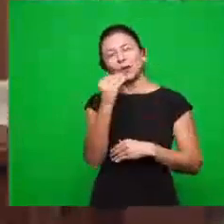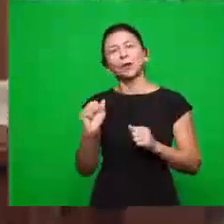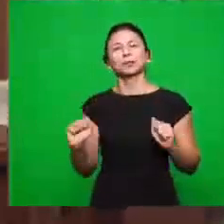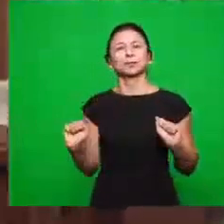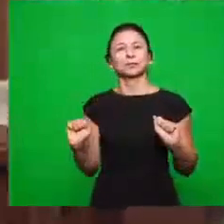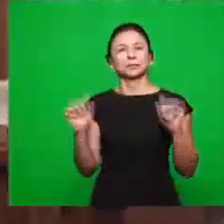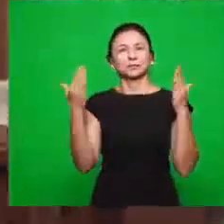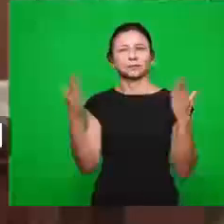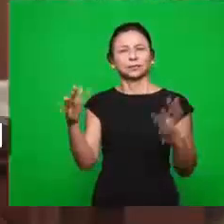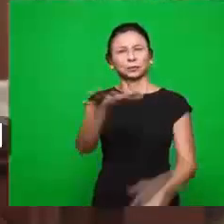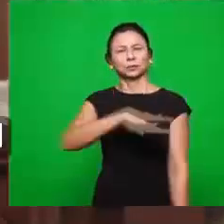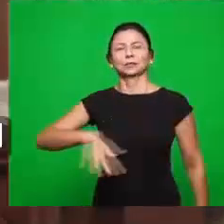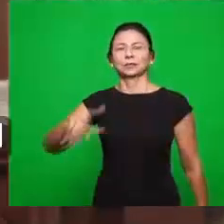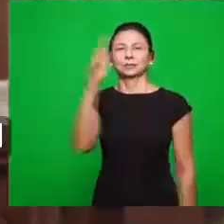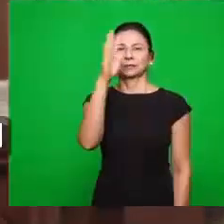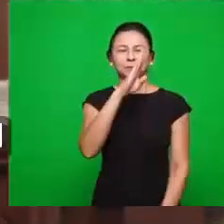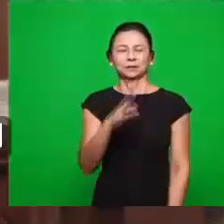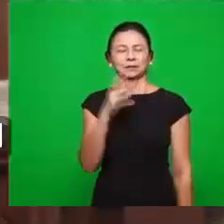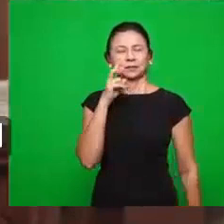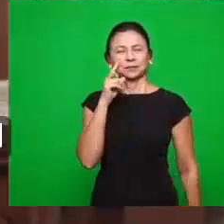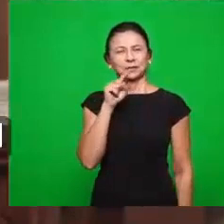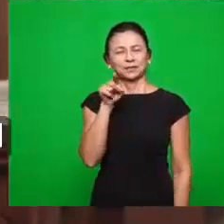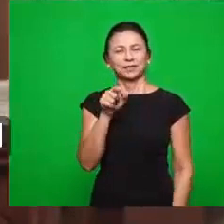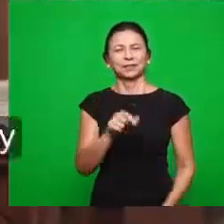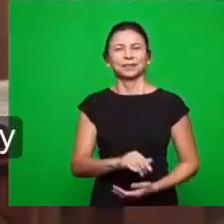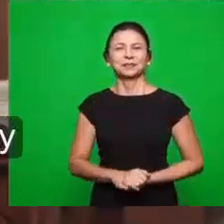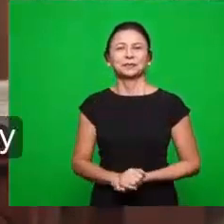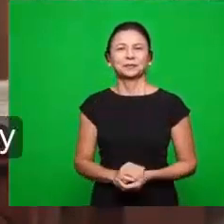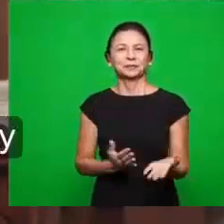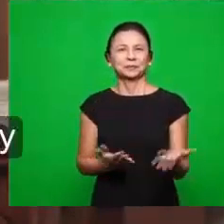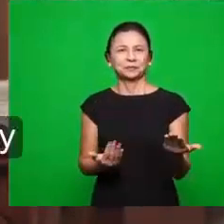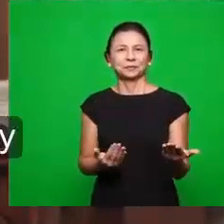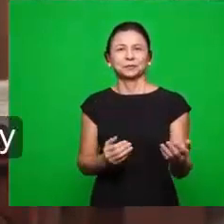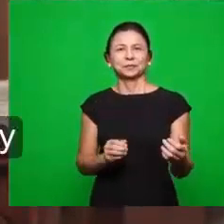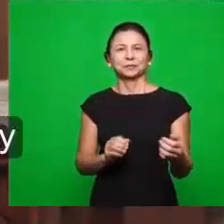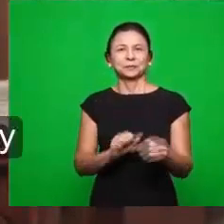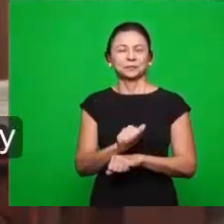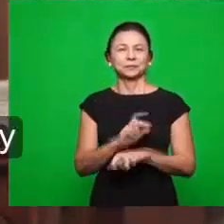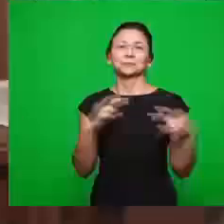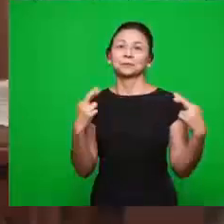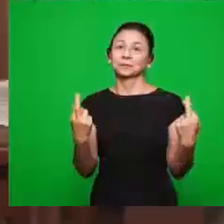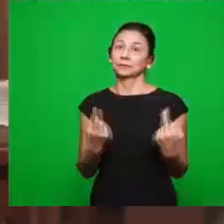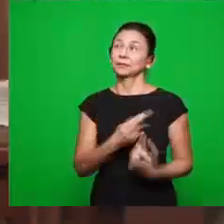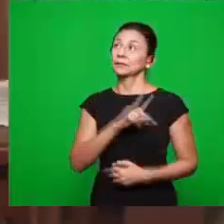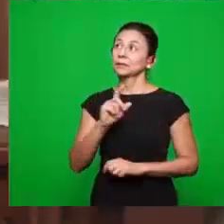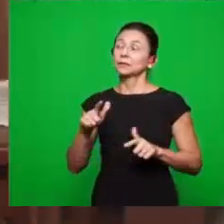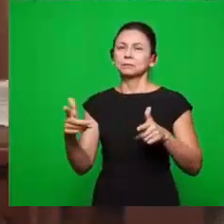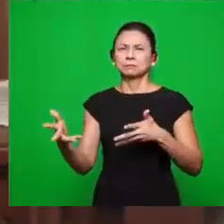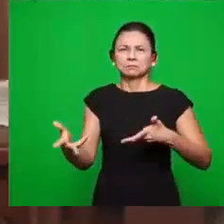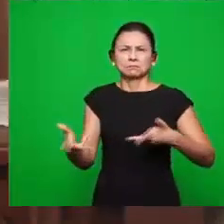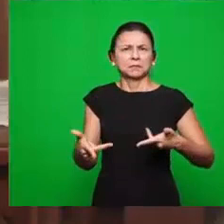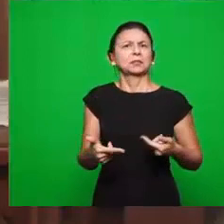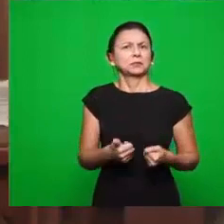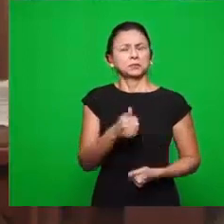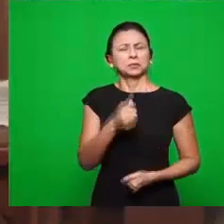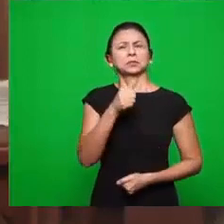eventos, todos nas regiões, em todo o Brasil, onde ocorreu esse evento que o Senhor operou de uma forma maravilhosa, nesse sábado aí,